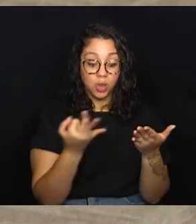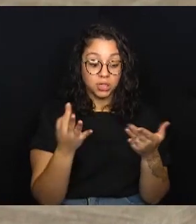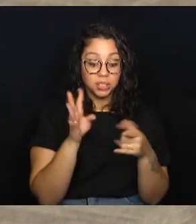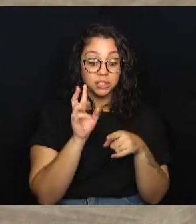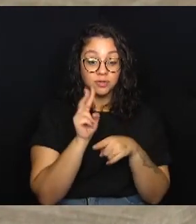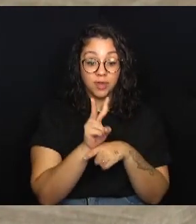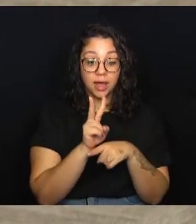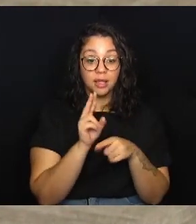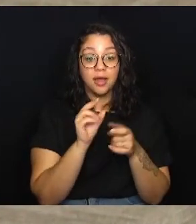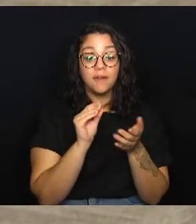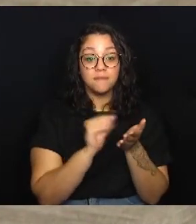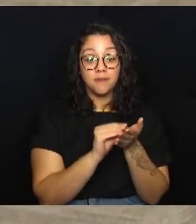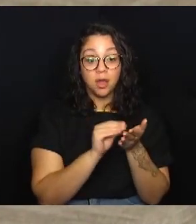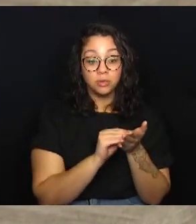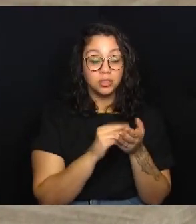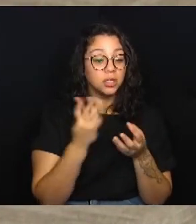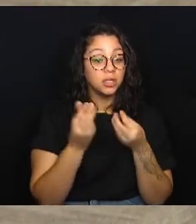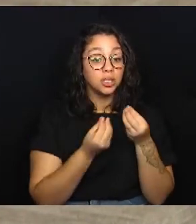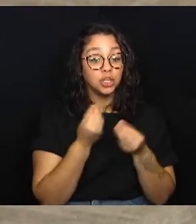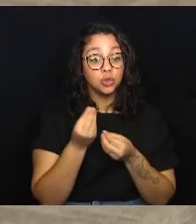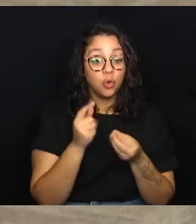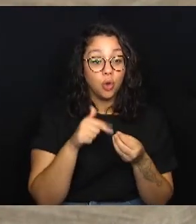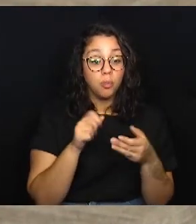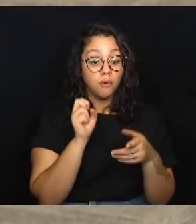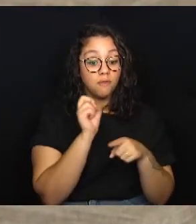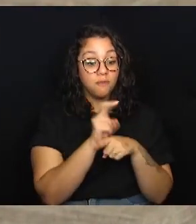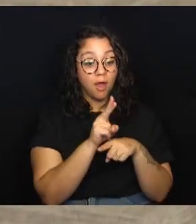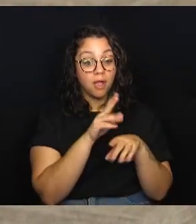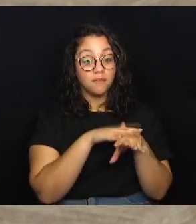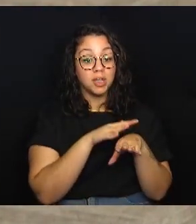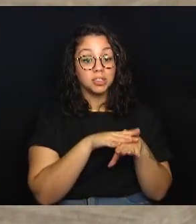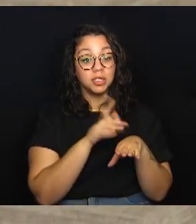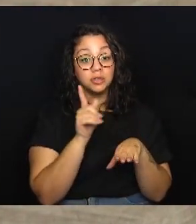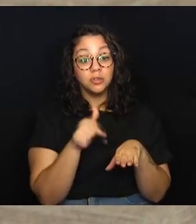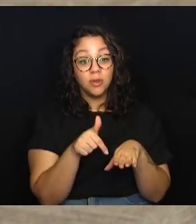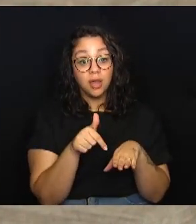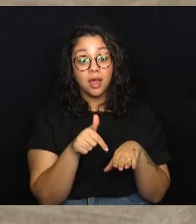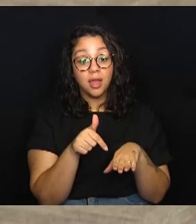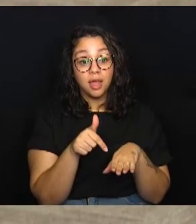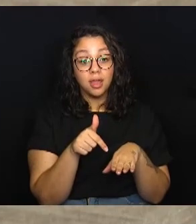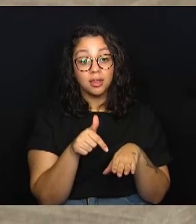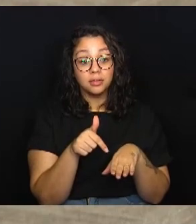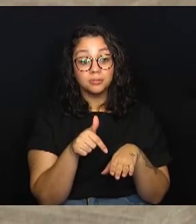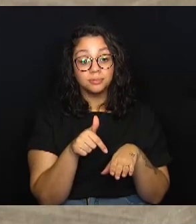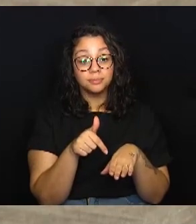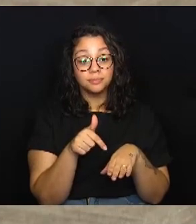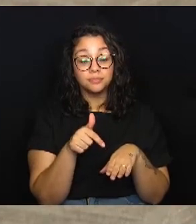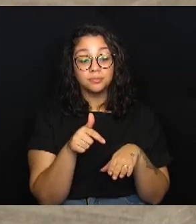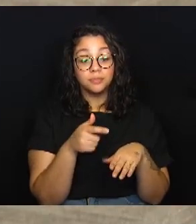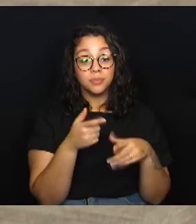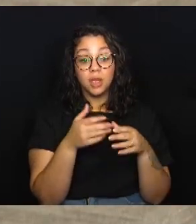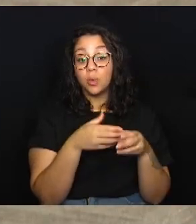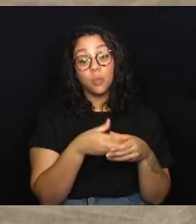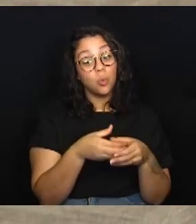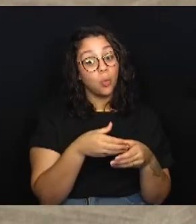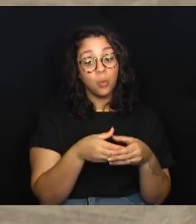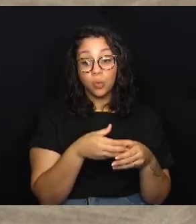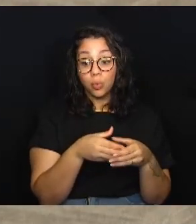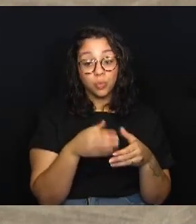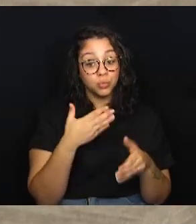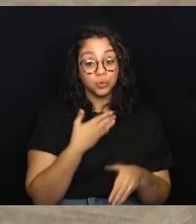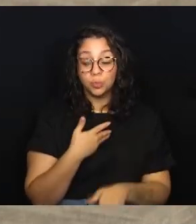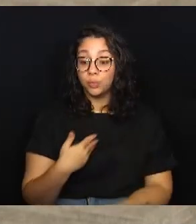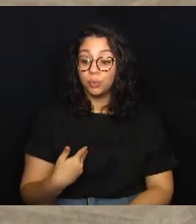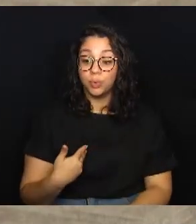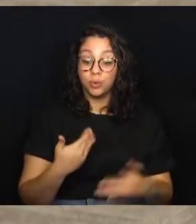mão do número de vagas que precisam ser preenchidas. E a maneira de se preencher essas vagas é sobre o critério meritório,